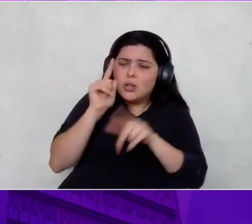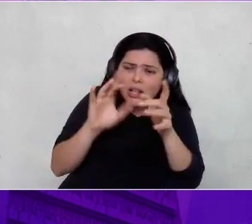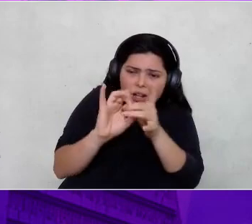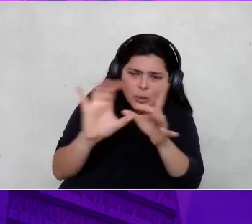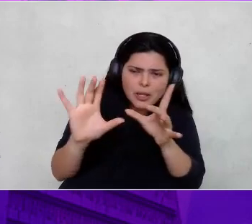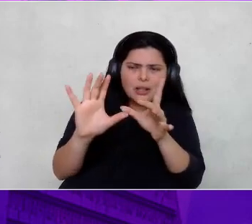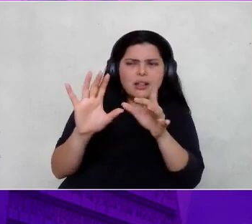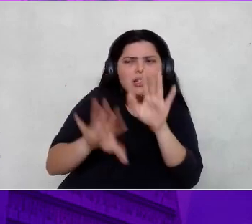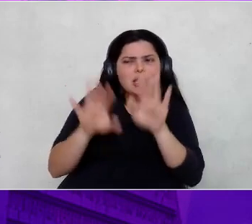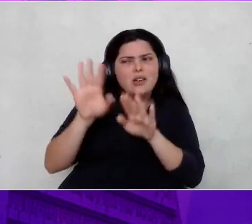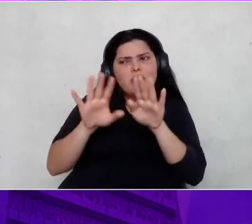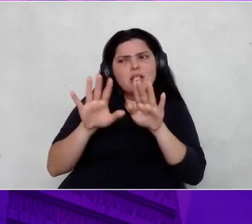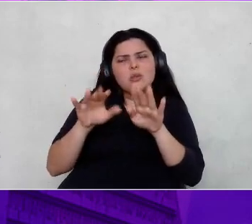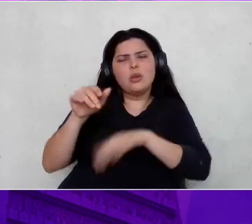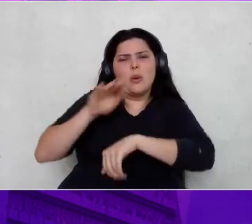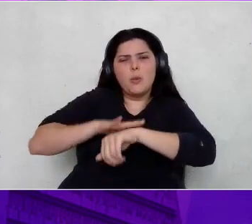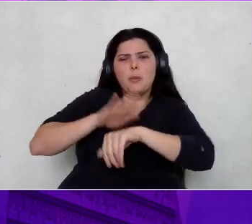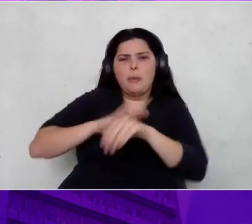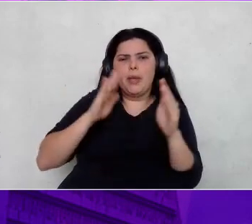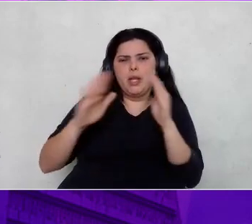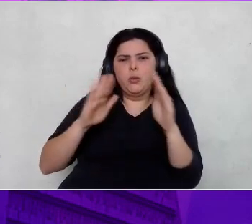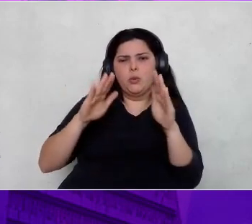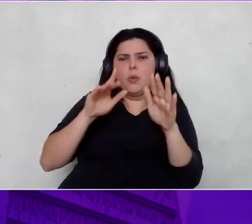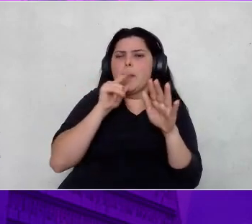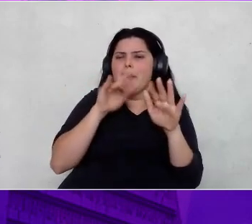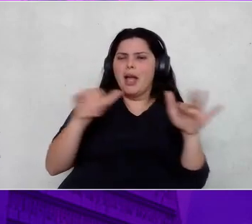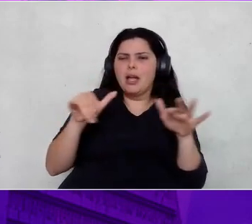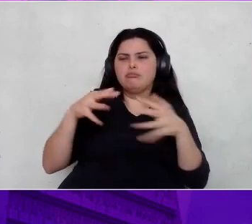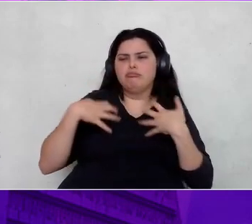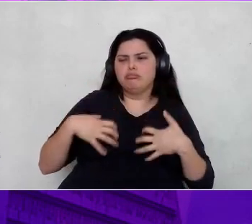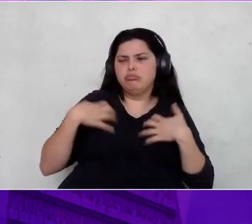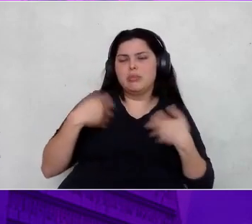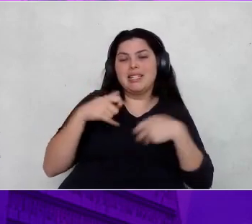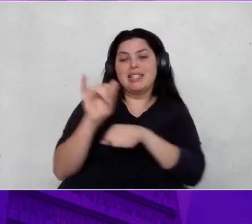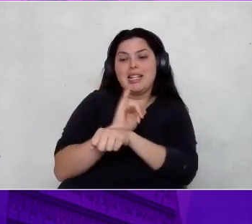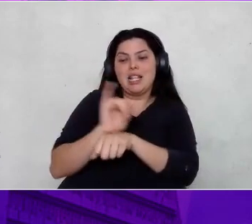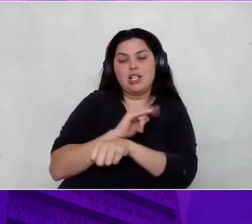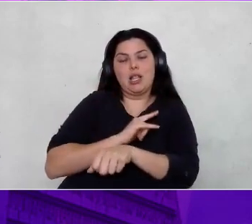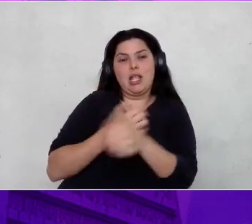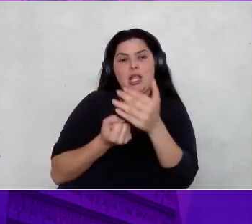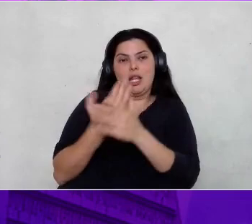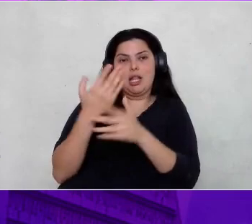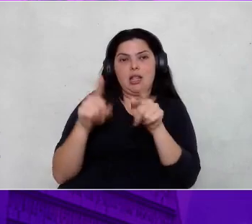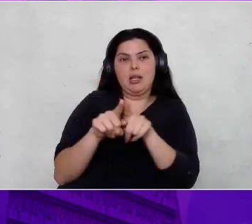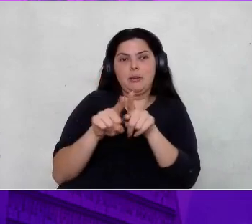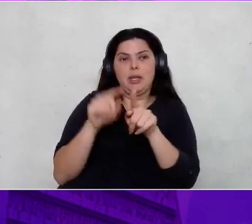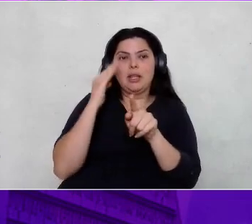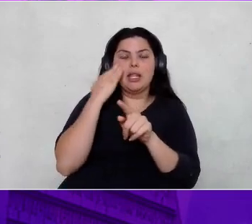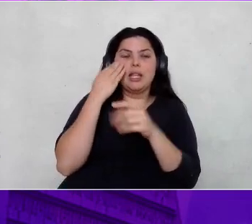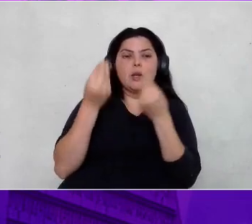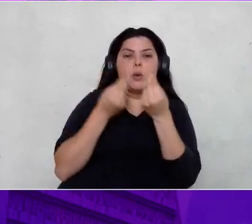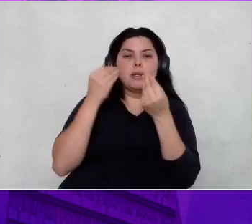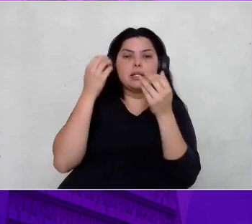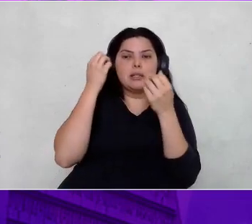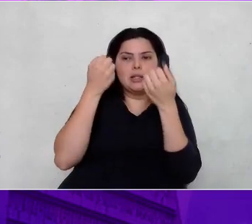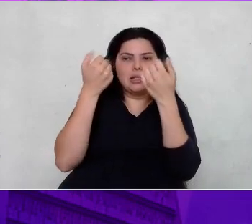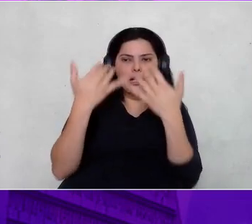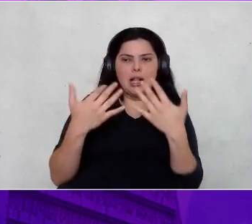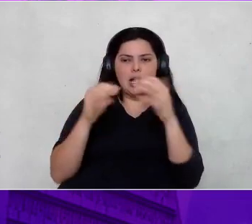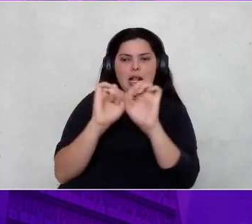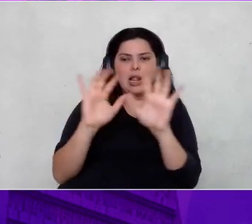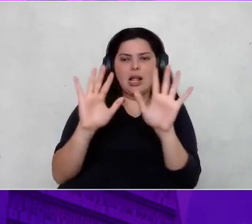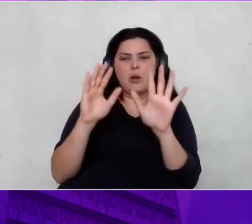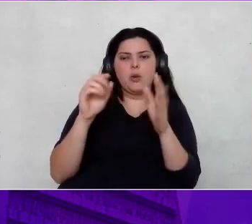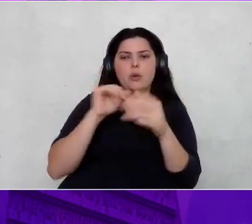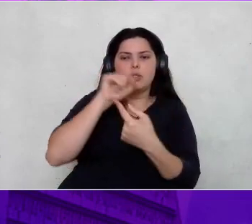Revolto. Entenda que você precisa ter estratégia. Entenda que você precisa definir com clareza objetivos e métodos.